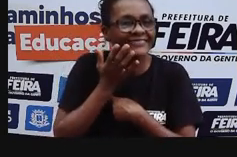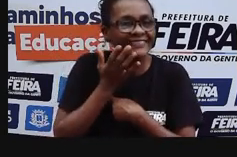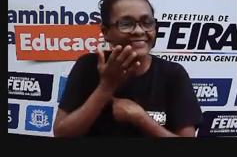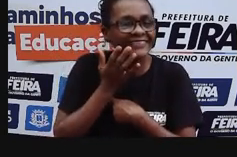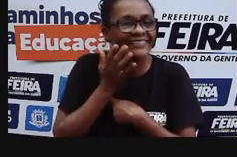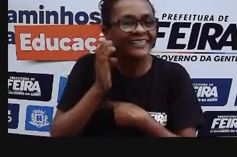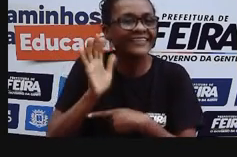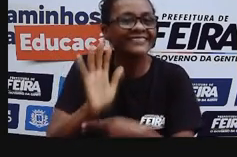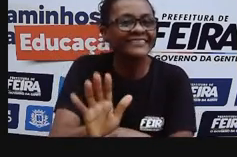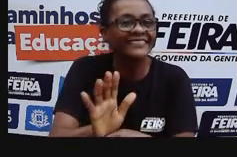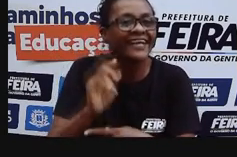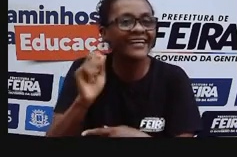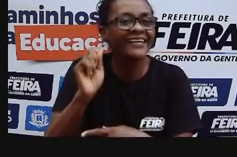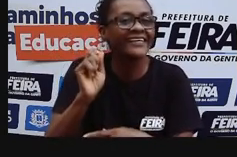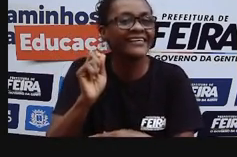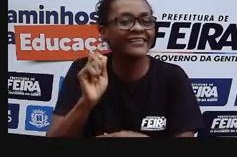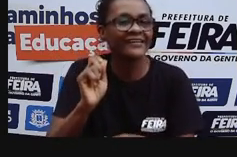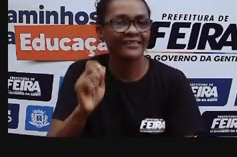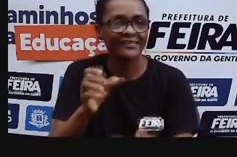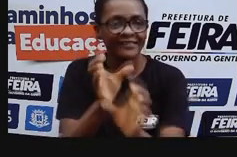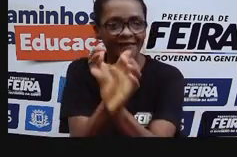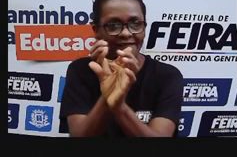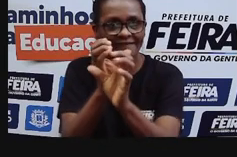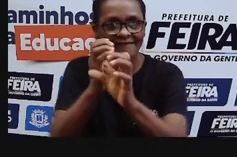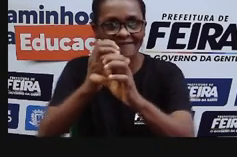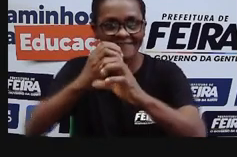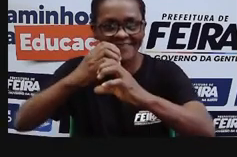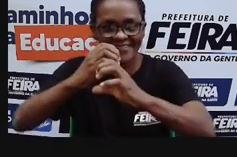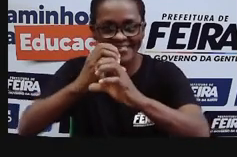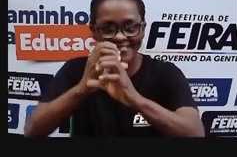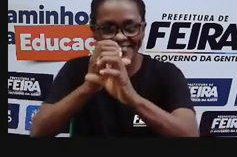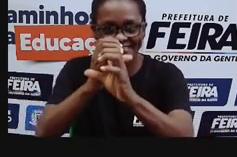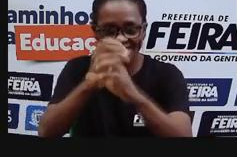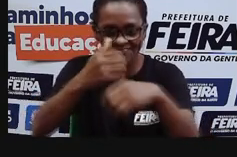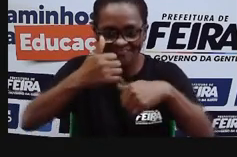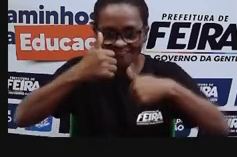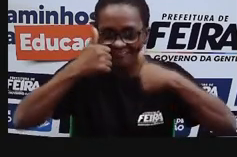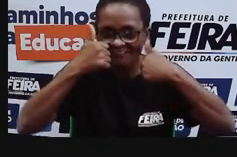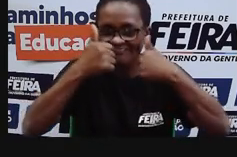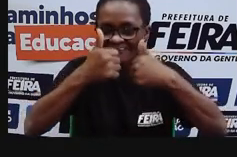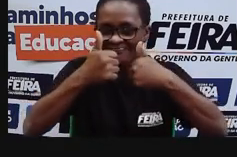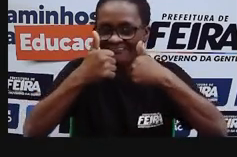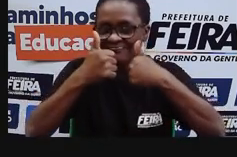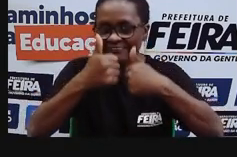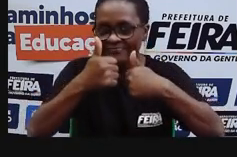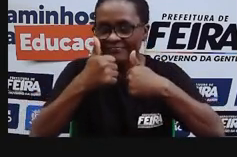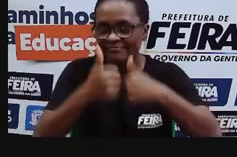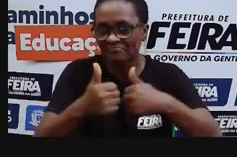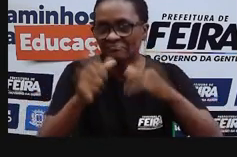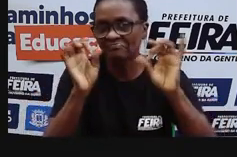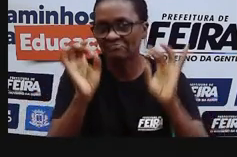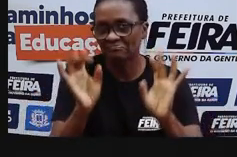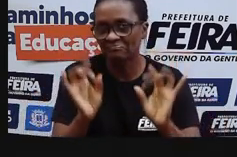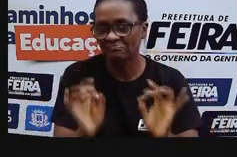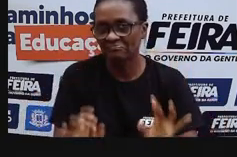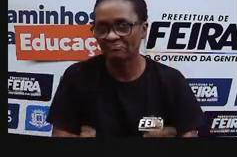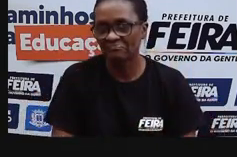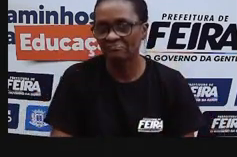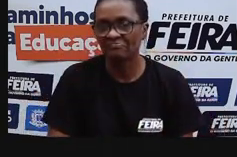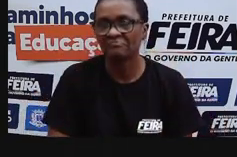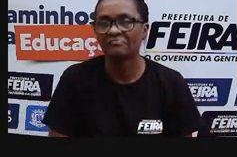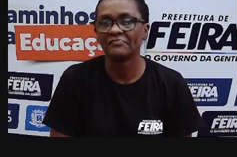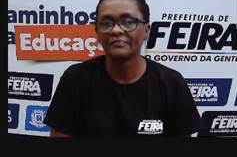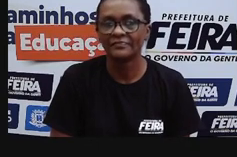Dessa aranha. Então, o que é que está acontecendo, Pró? Aqui, a gente acabou observando com o microscópio,